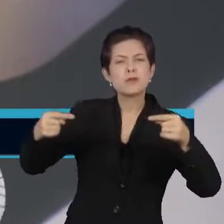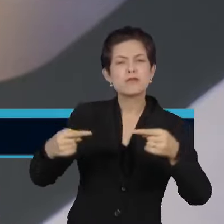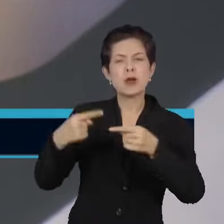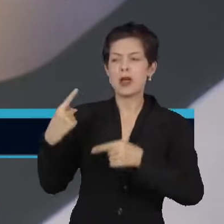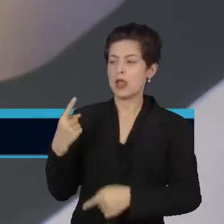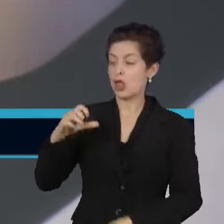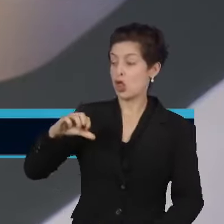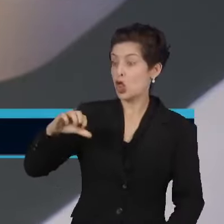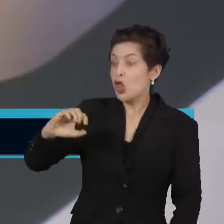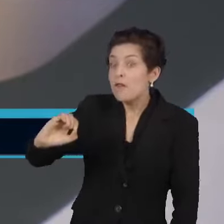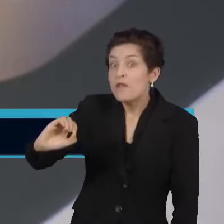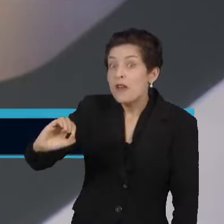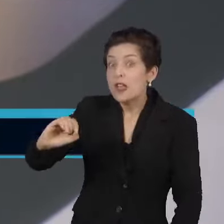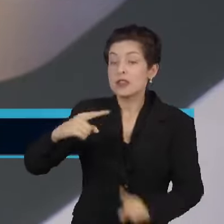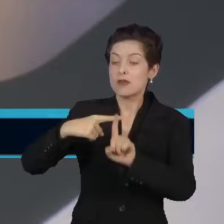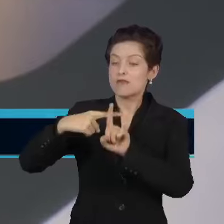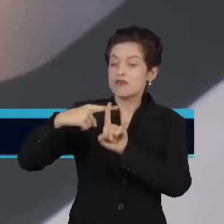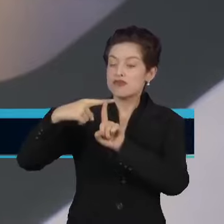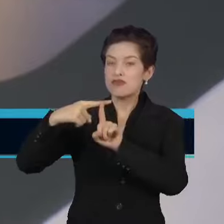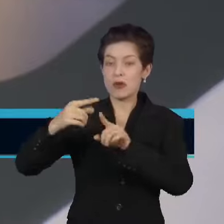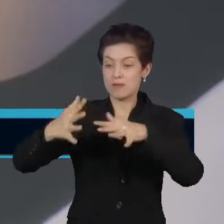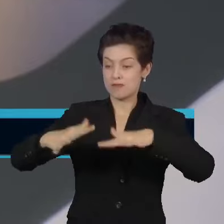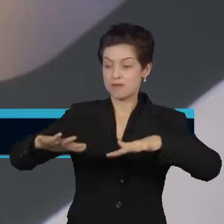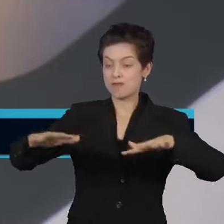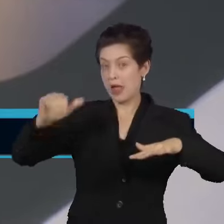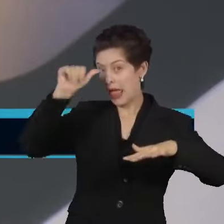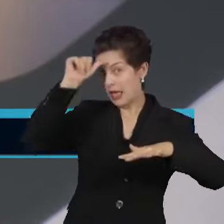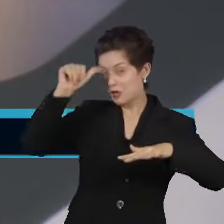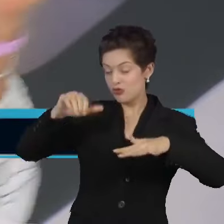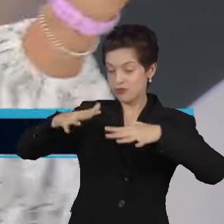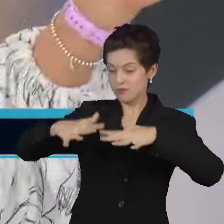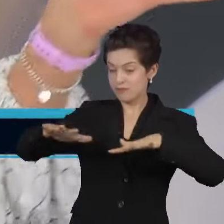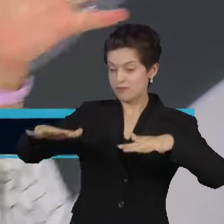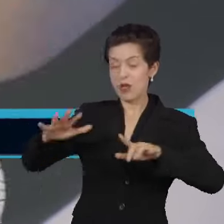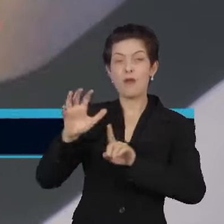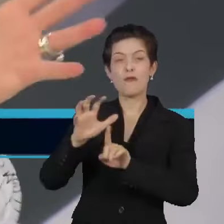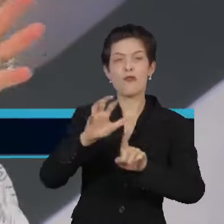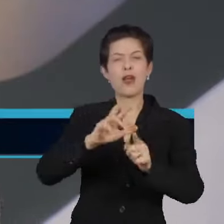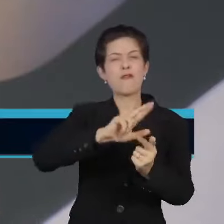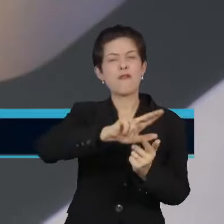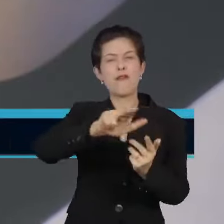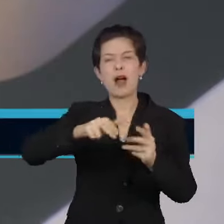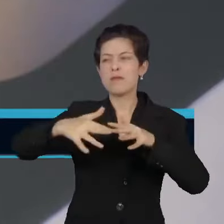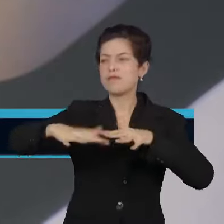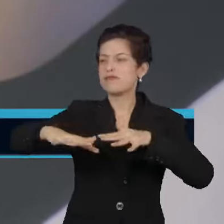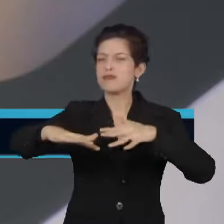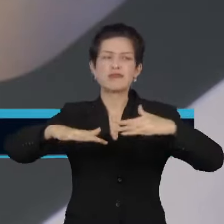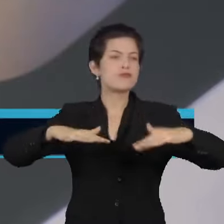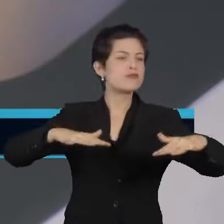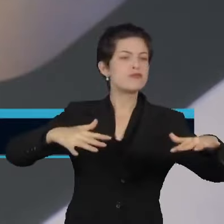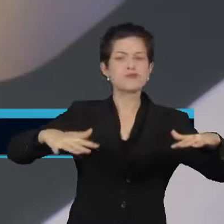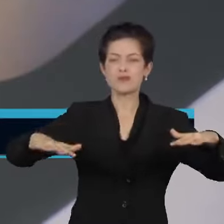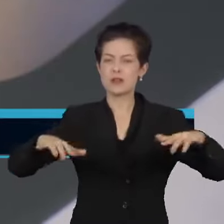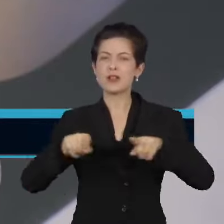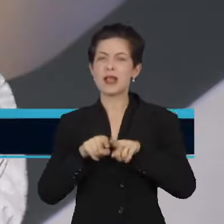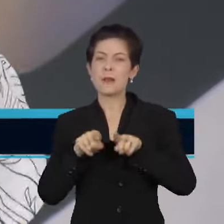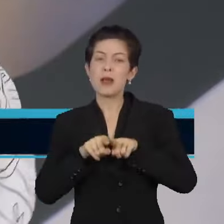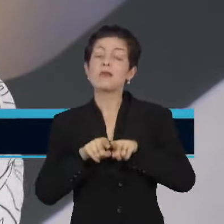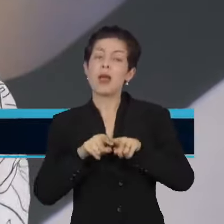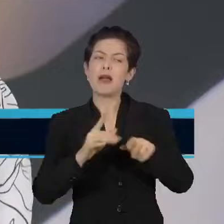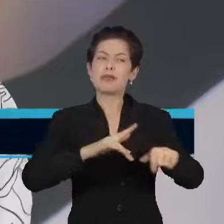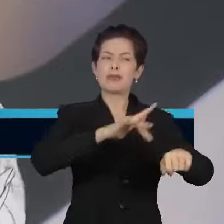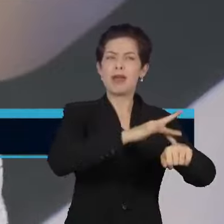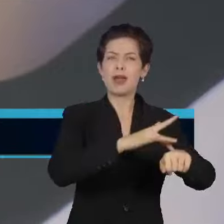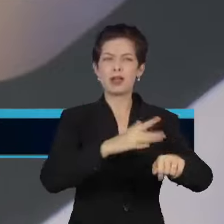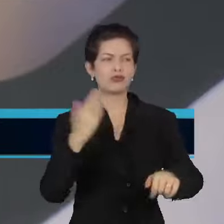1990 da temperatura do Oceano Índico, que ele tem influência em vários oceanos, com o número de casos de dengue. Eles viram uma